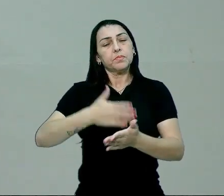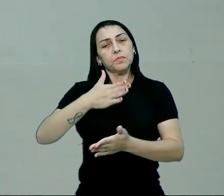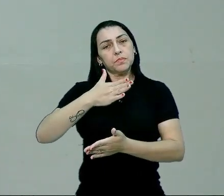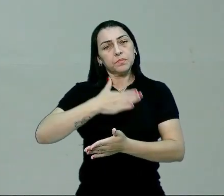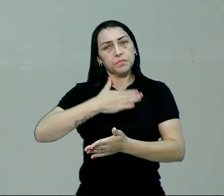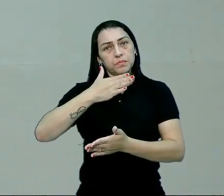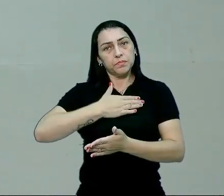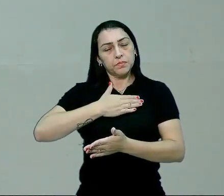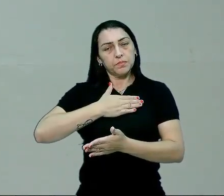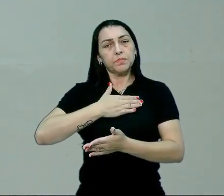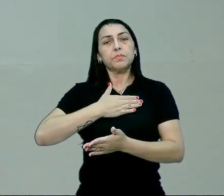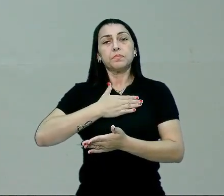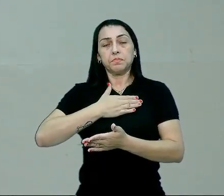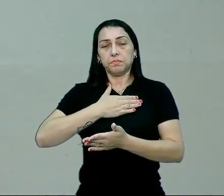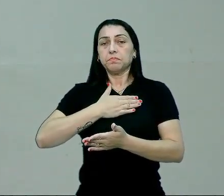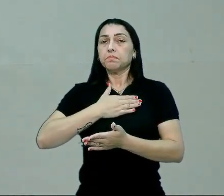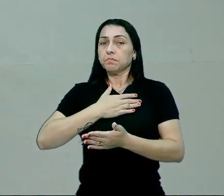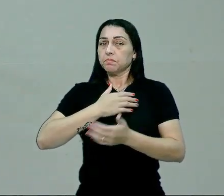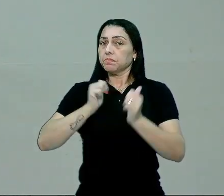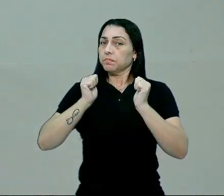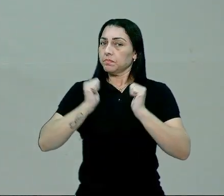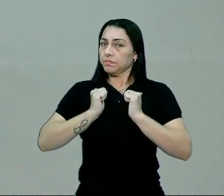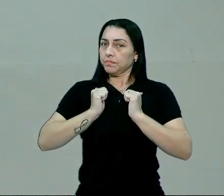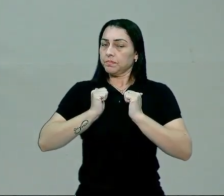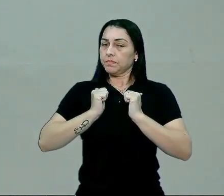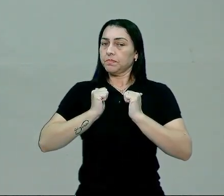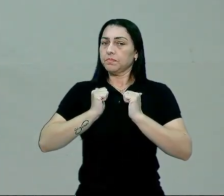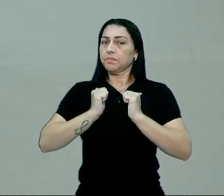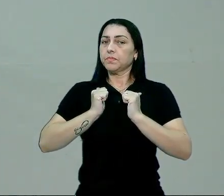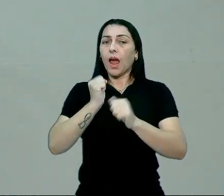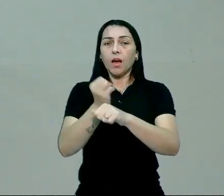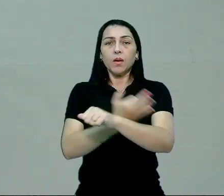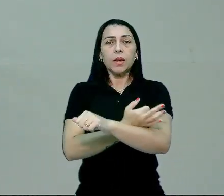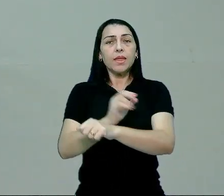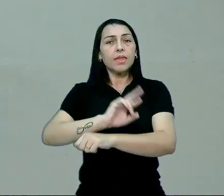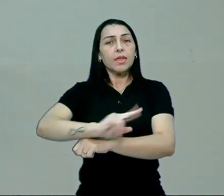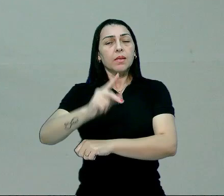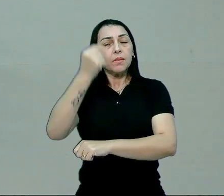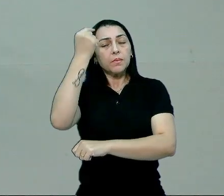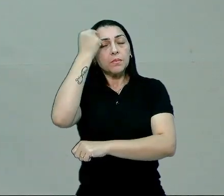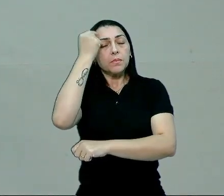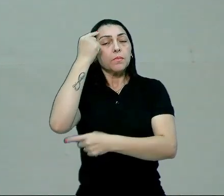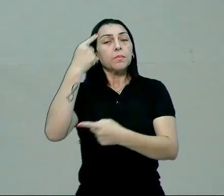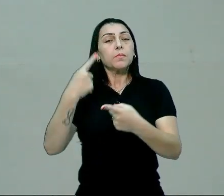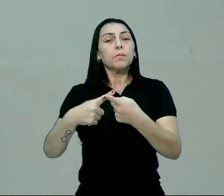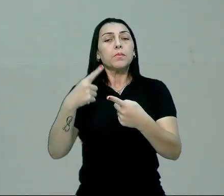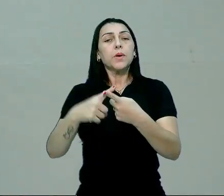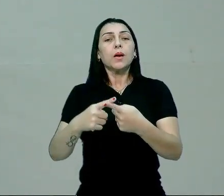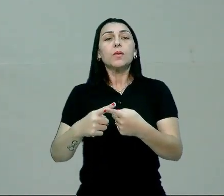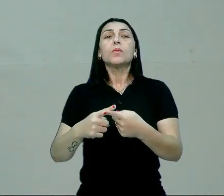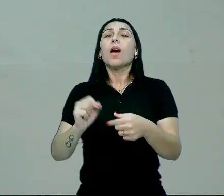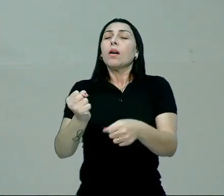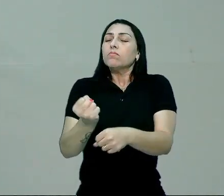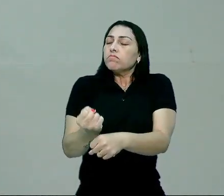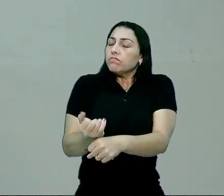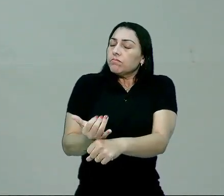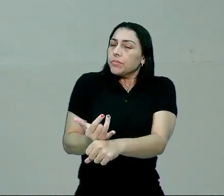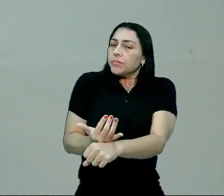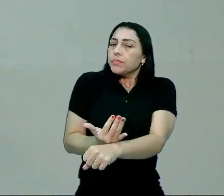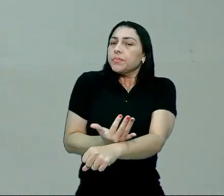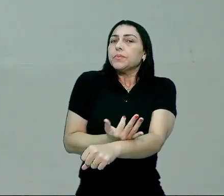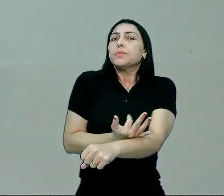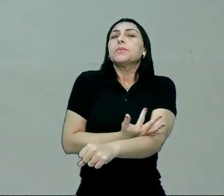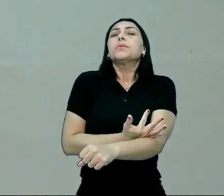aquela conduta. A ação afetiva, ela não é racional, porque ela está ali no calor da emoção,